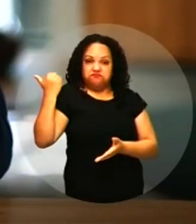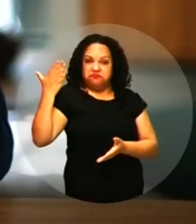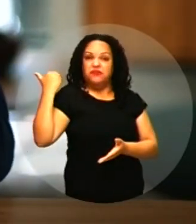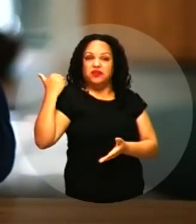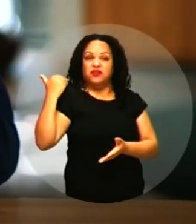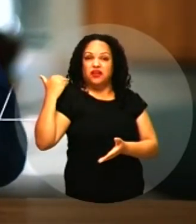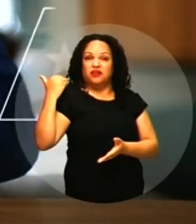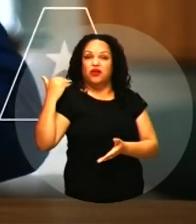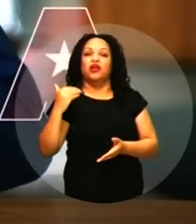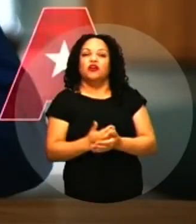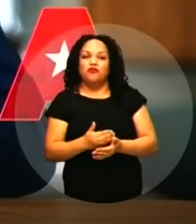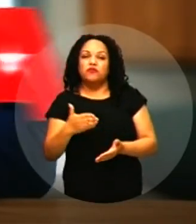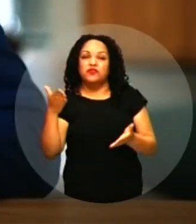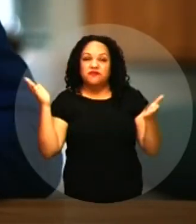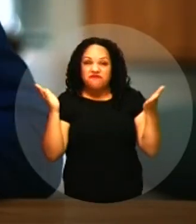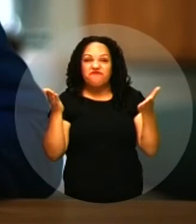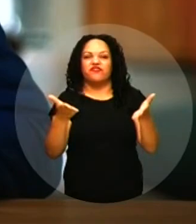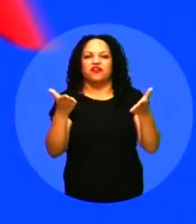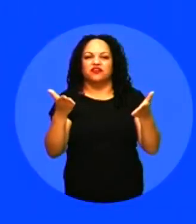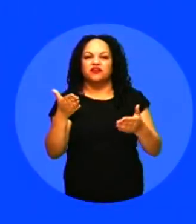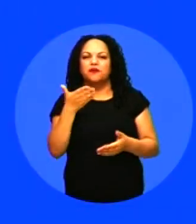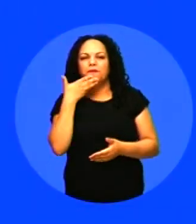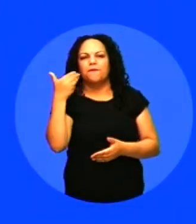vez E vamos fazer melhor